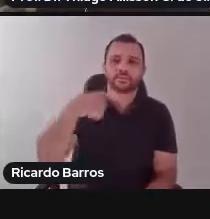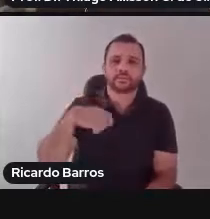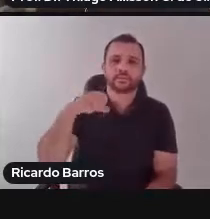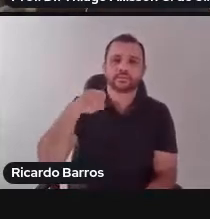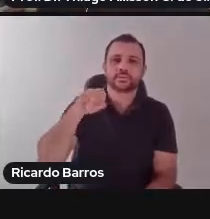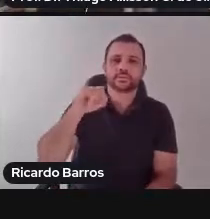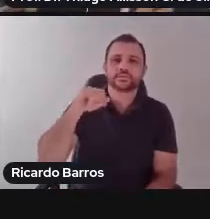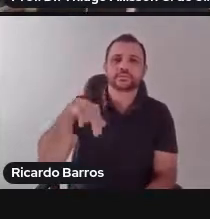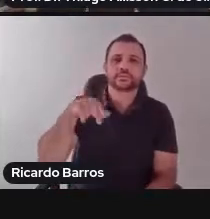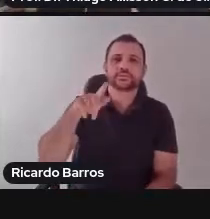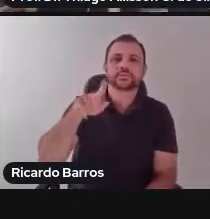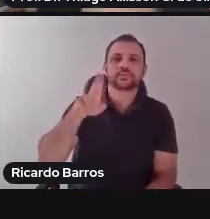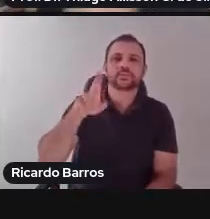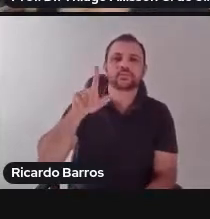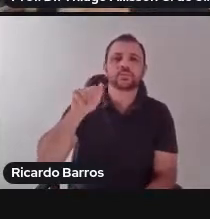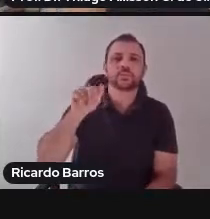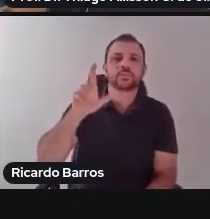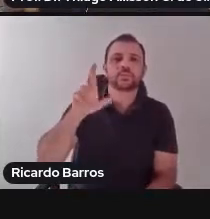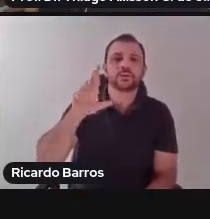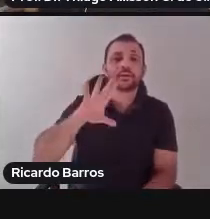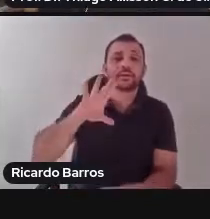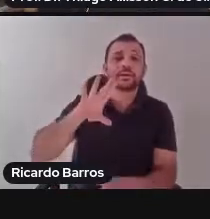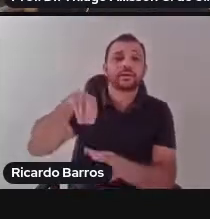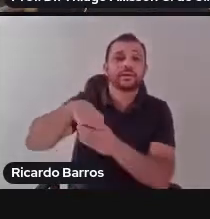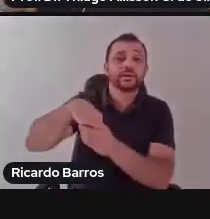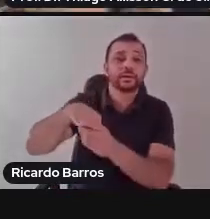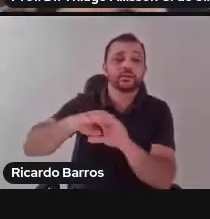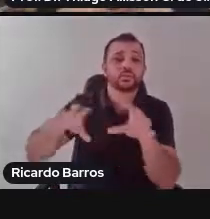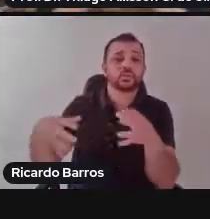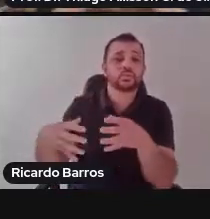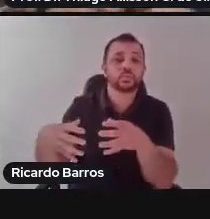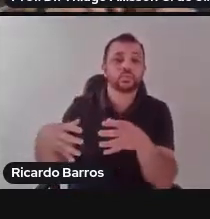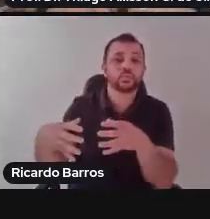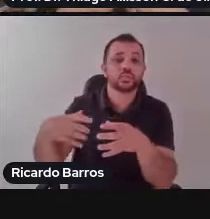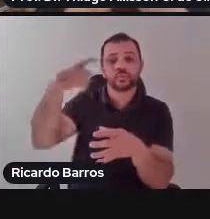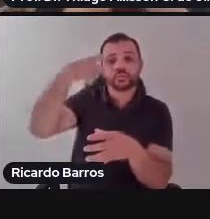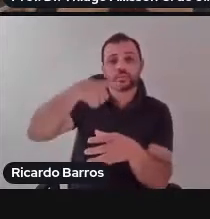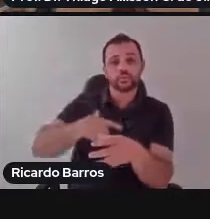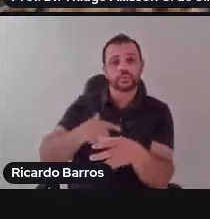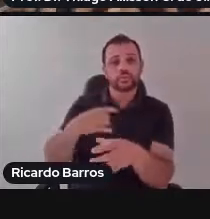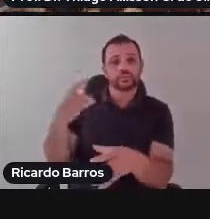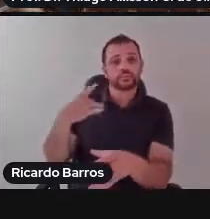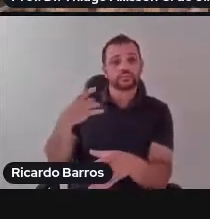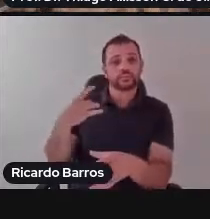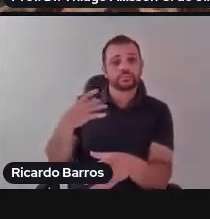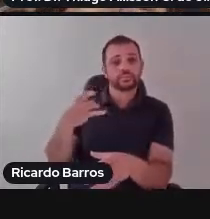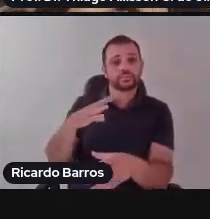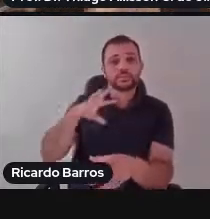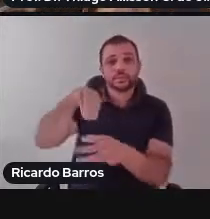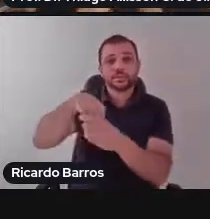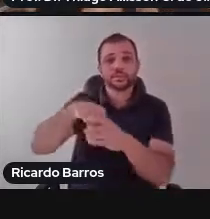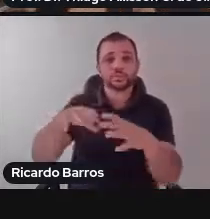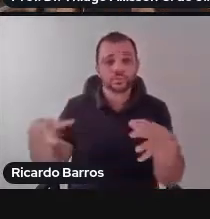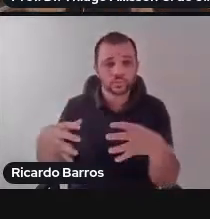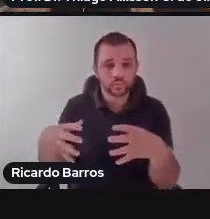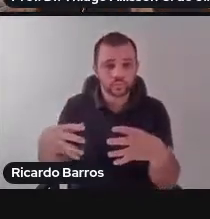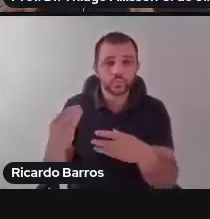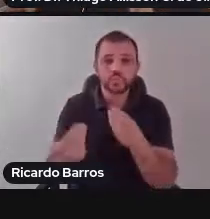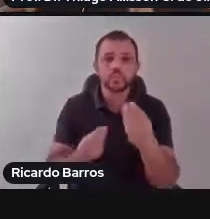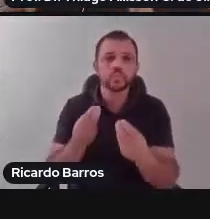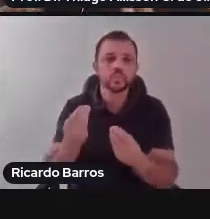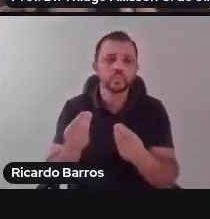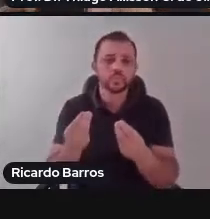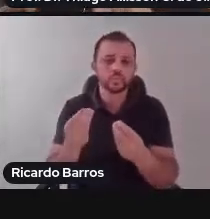afirmar o singular em meio a um coletivo. Como preservar direitos, quando ainda o